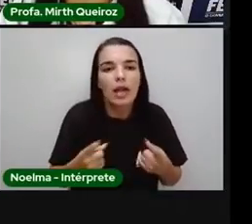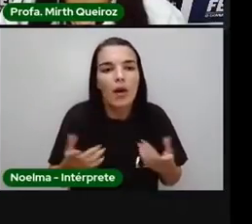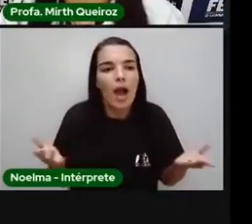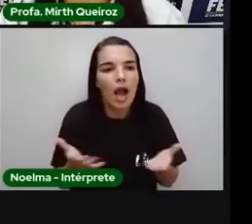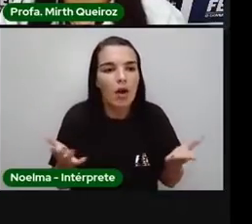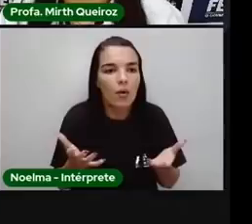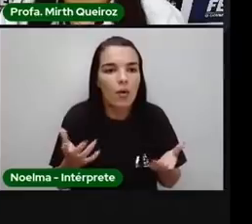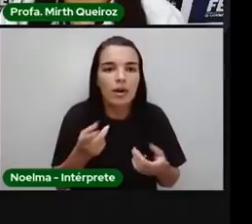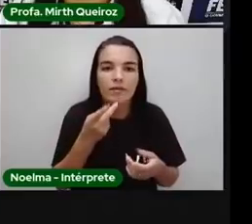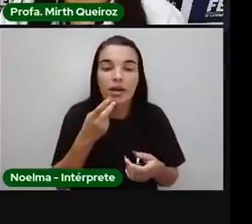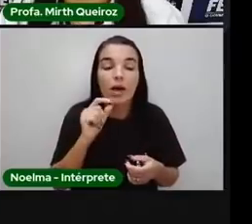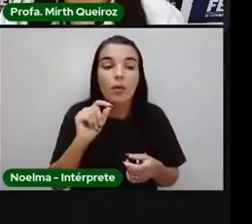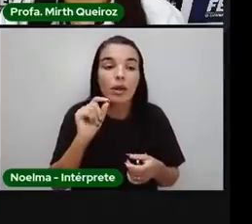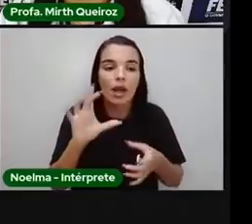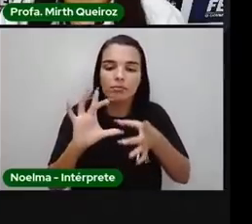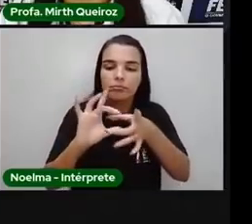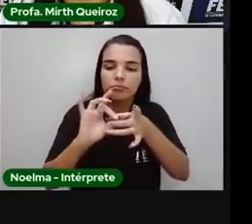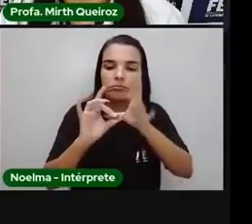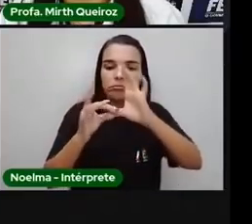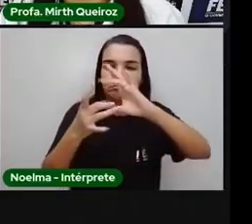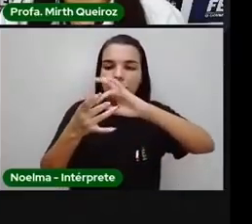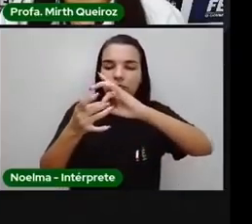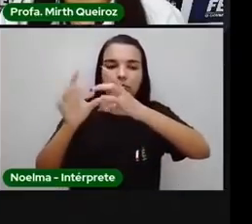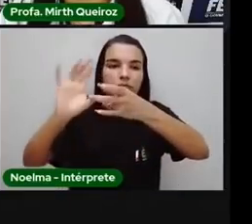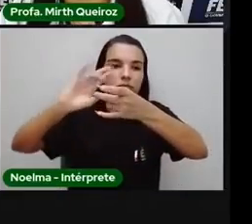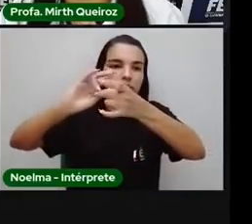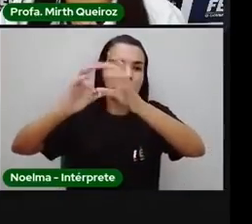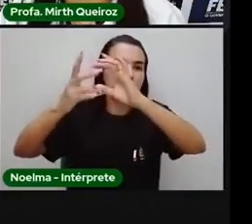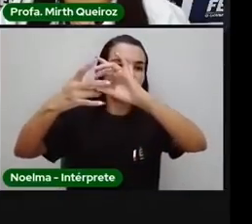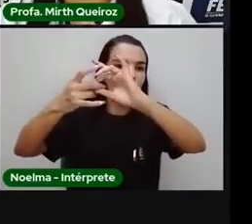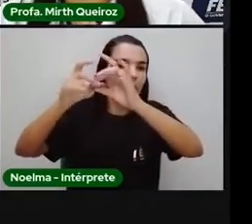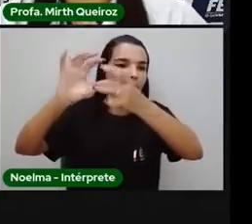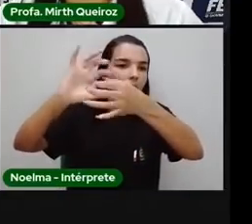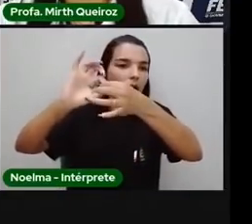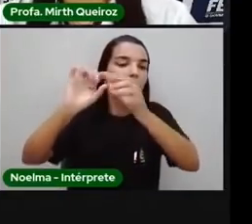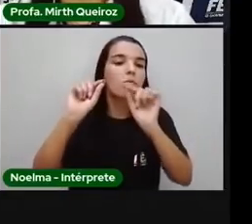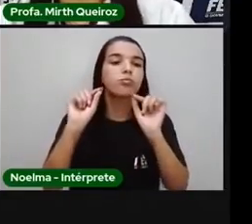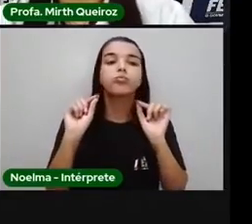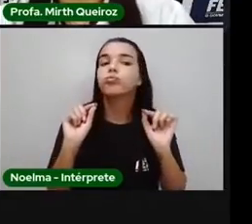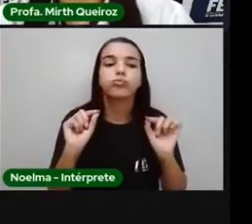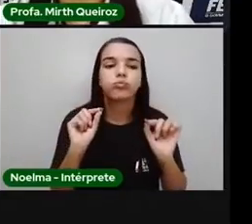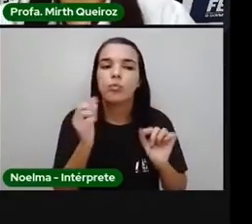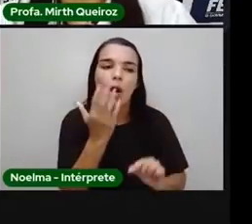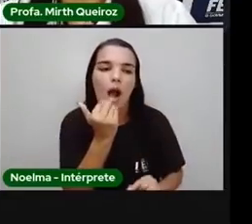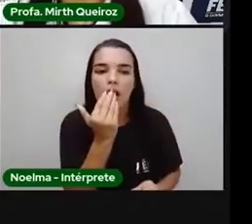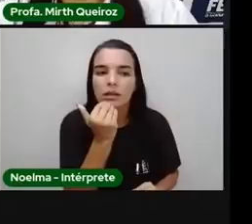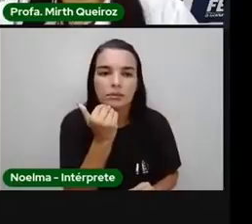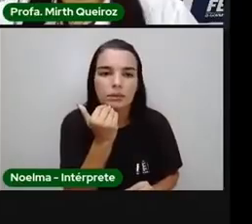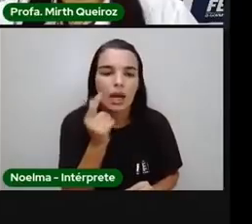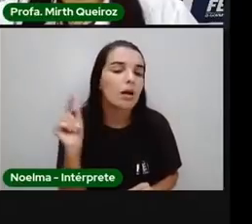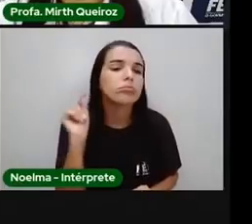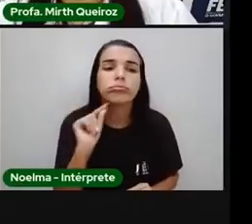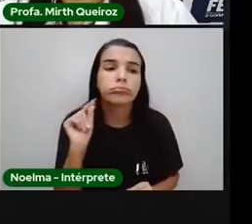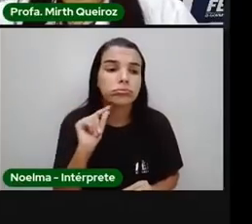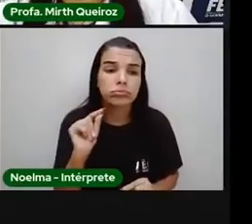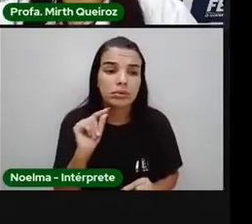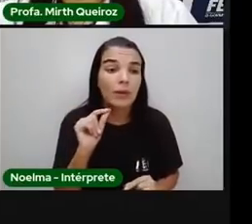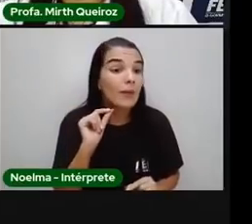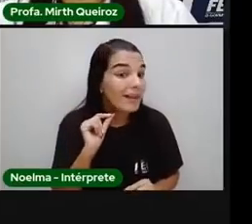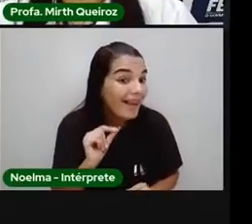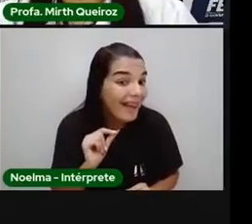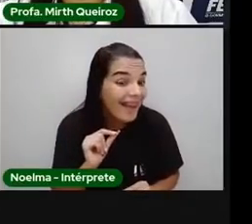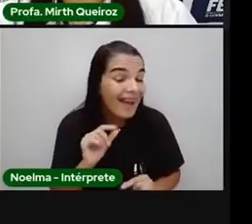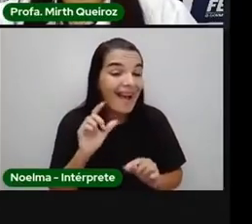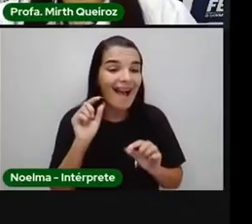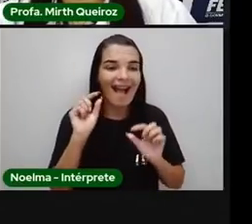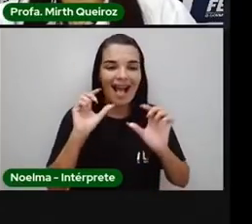falando sobre as cadeias alimentares, né? O que que é uma cadeia alimentar? É a sequência